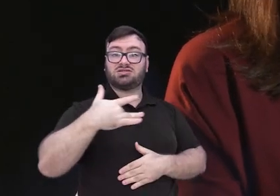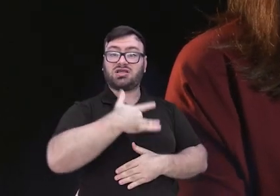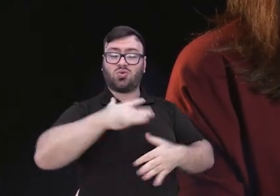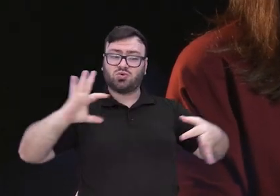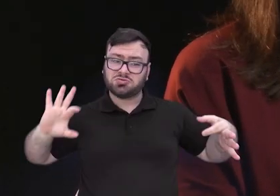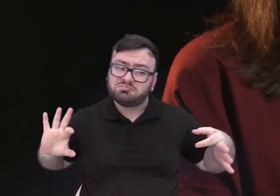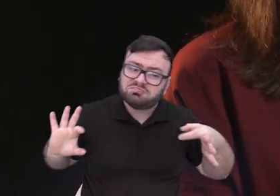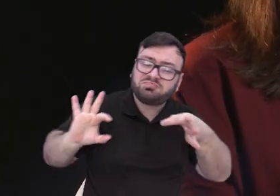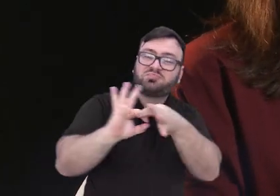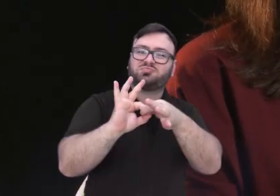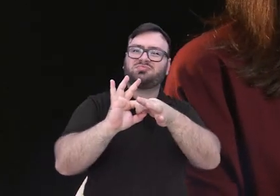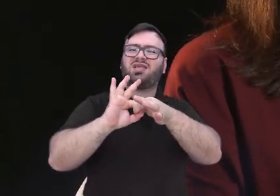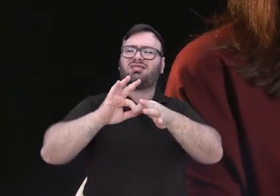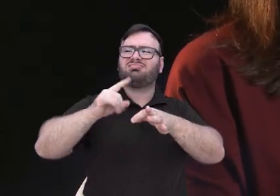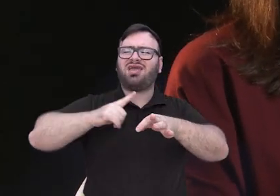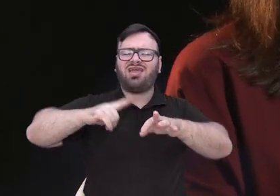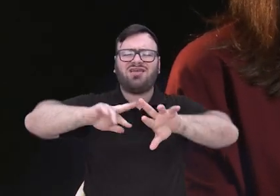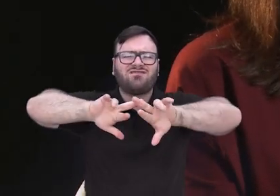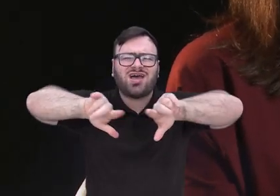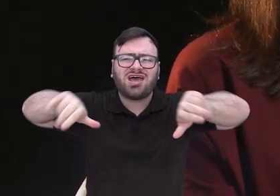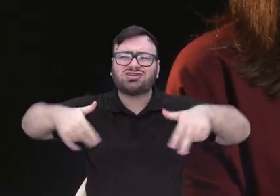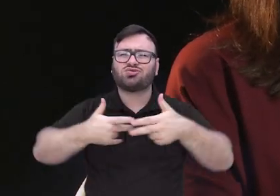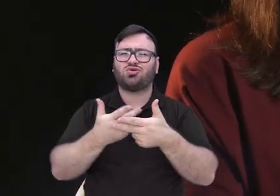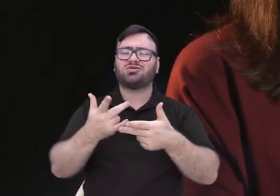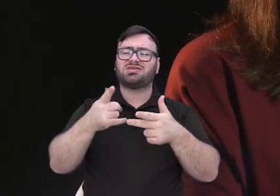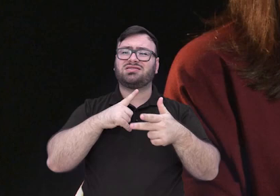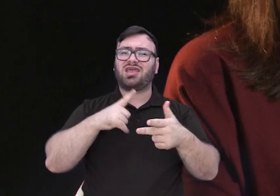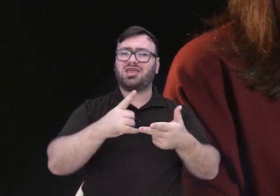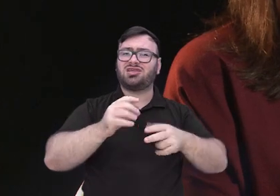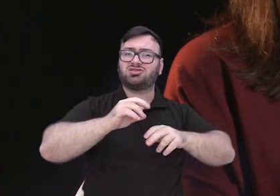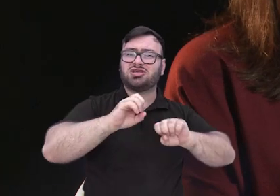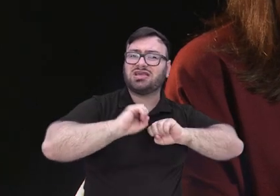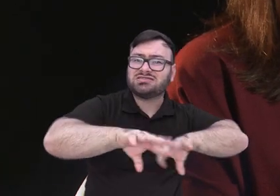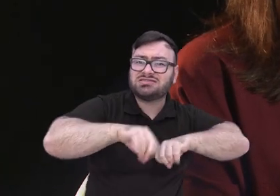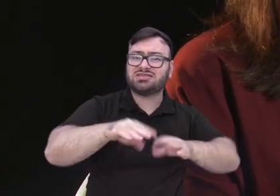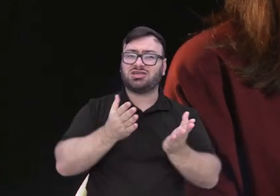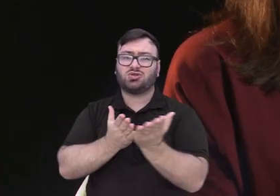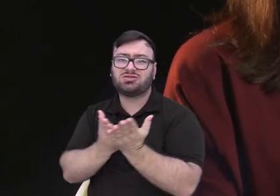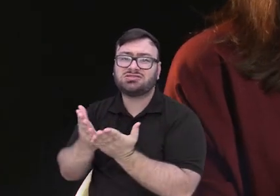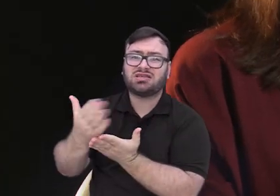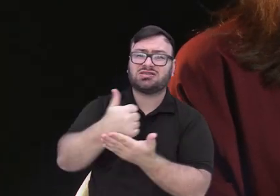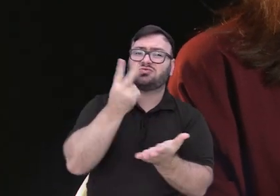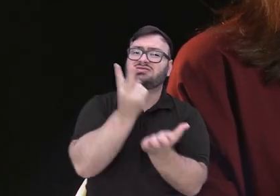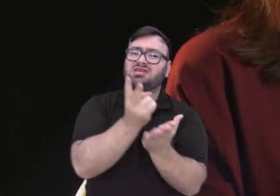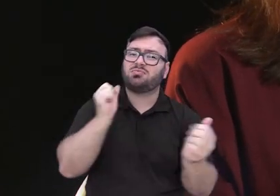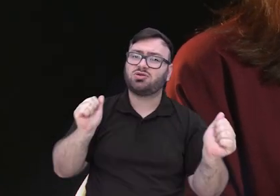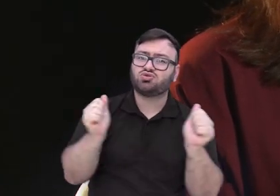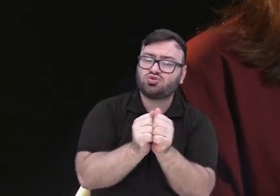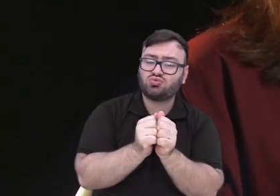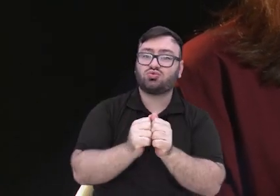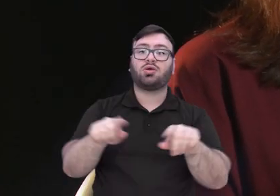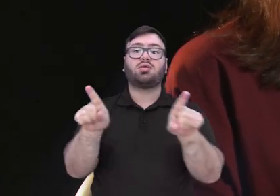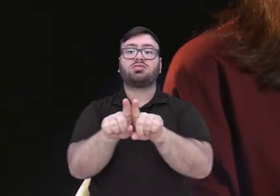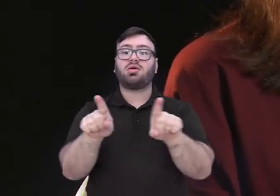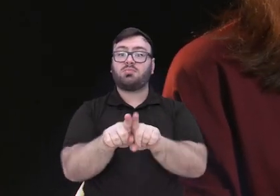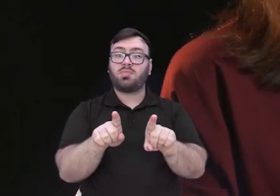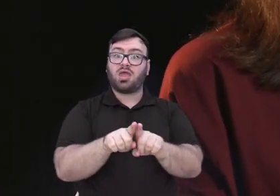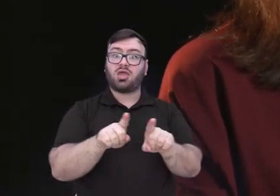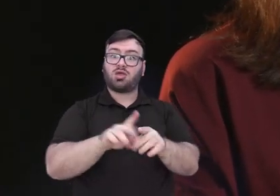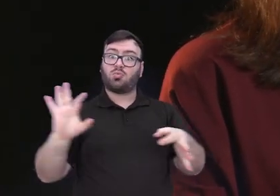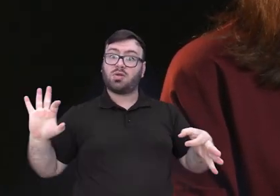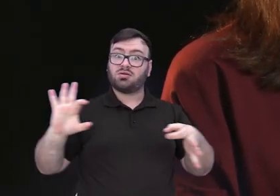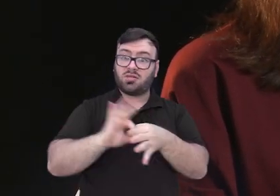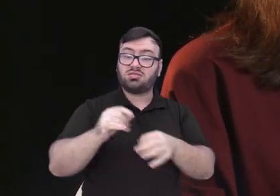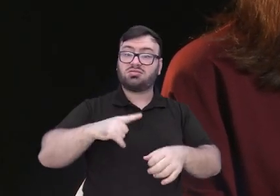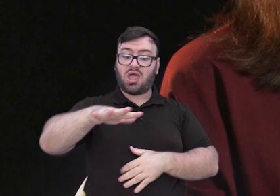em inúmeras atividades, tanto de ensino como atividades extensionistas. Agradecer aos nossos parceiros que oferecem campo de